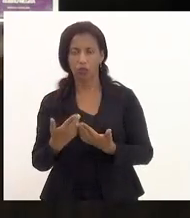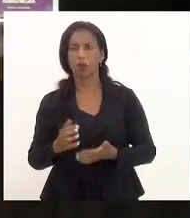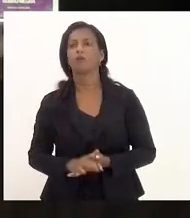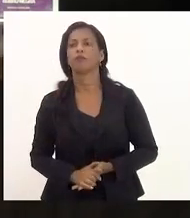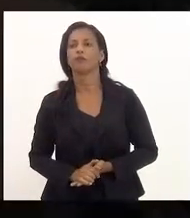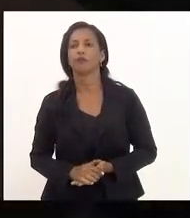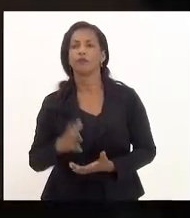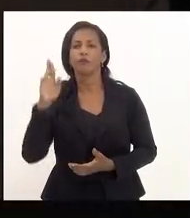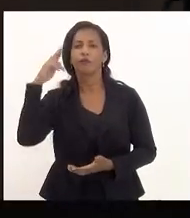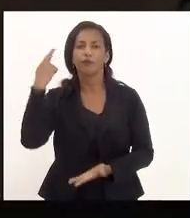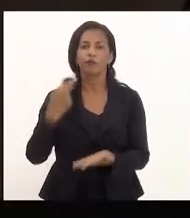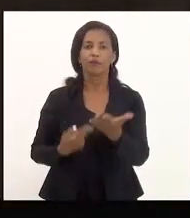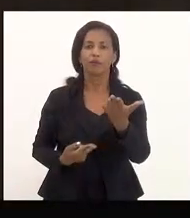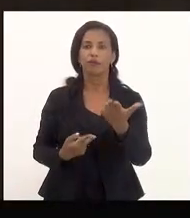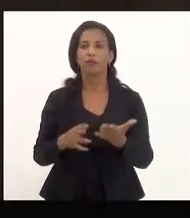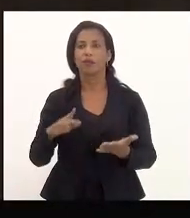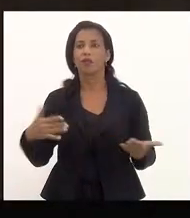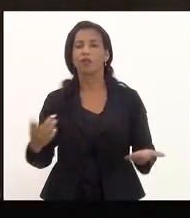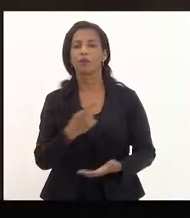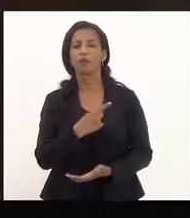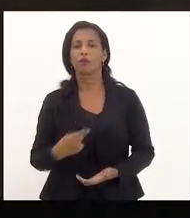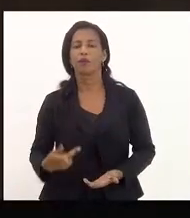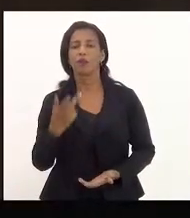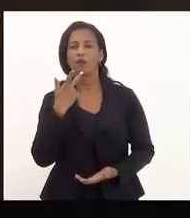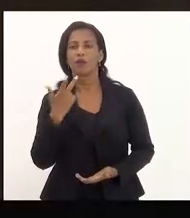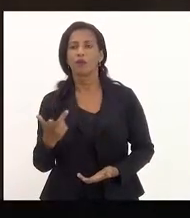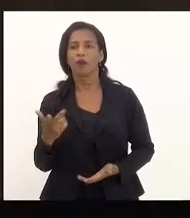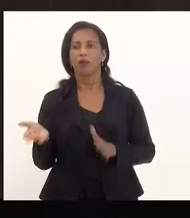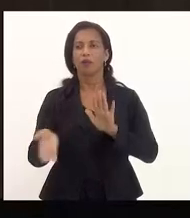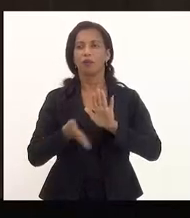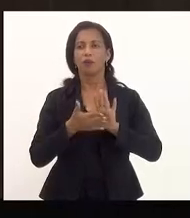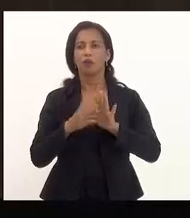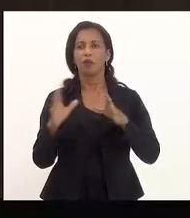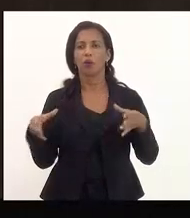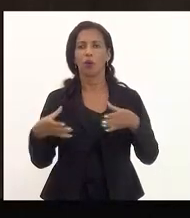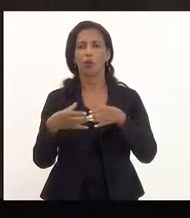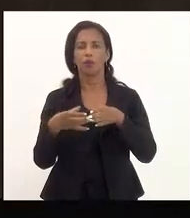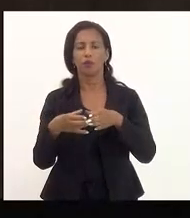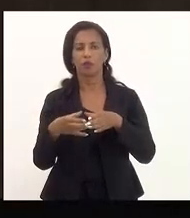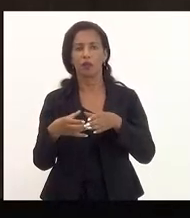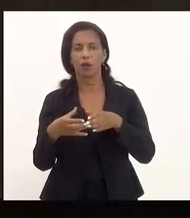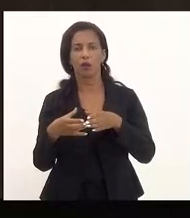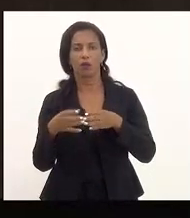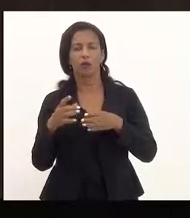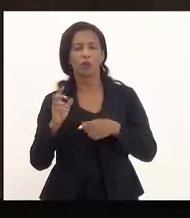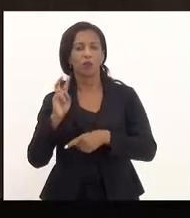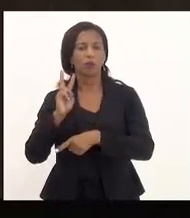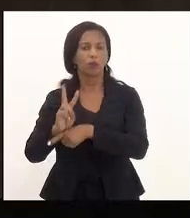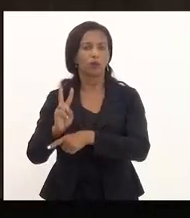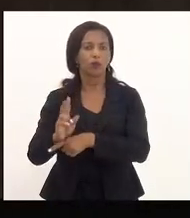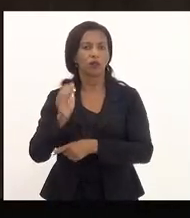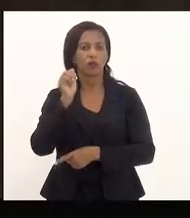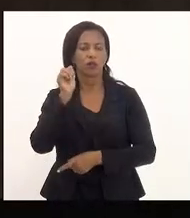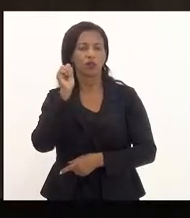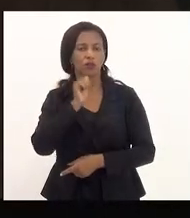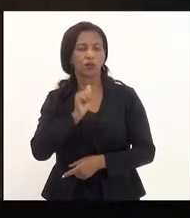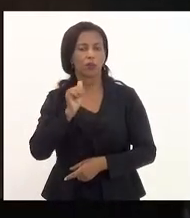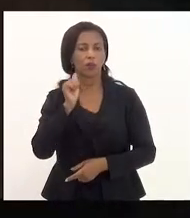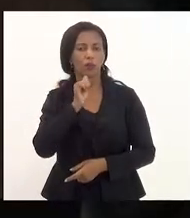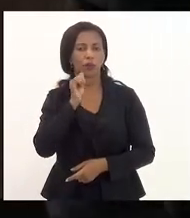Deputada Renata, por favor. Senhor presidente, trata-se do Parecer da Comissão de Defesa das Mulheres, ao projeto de lei